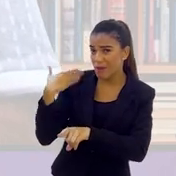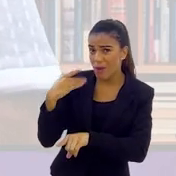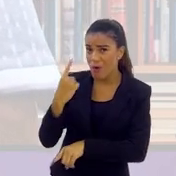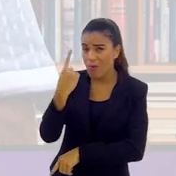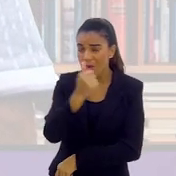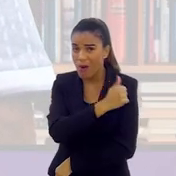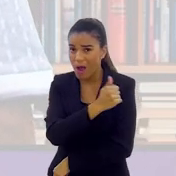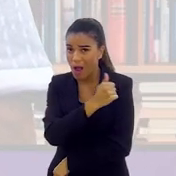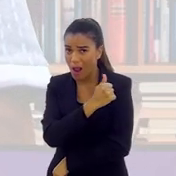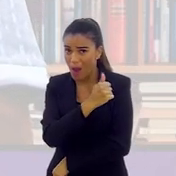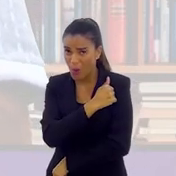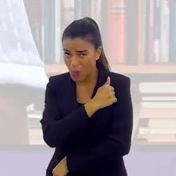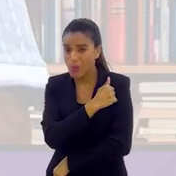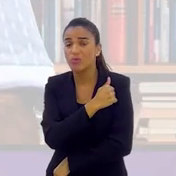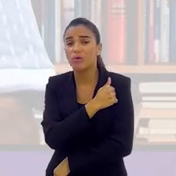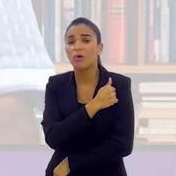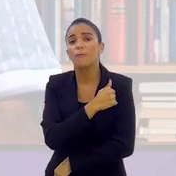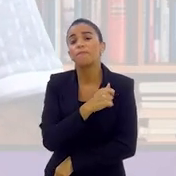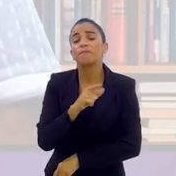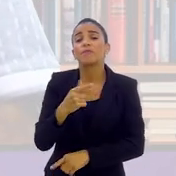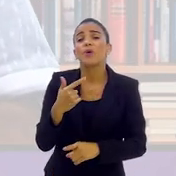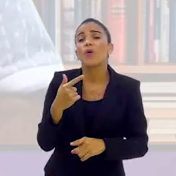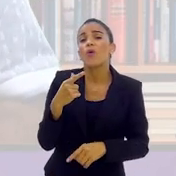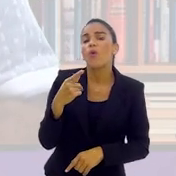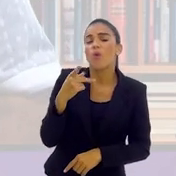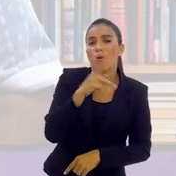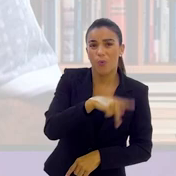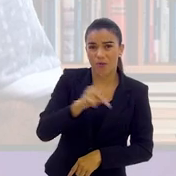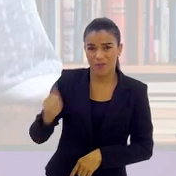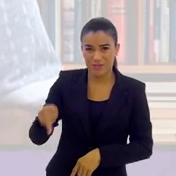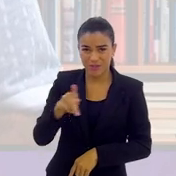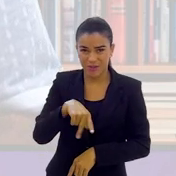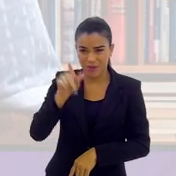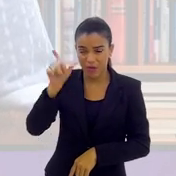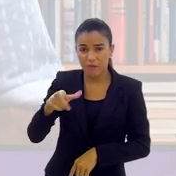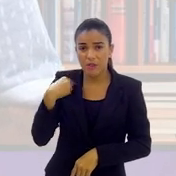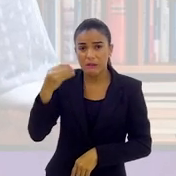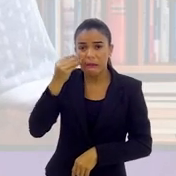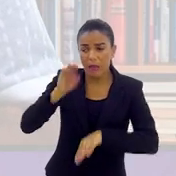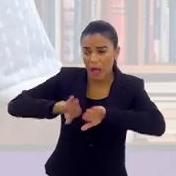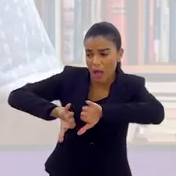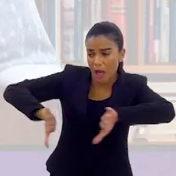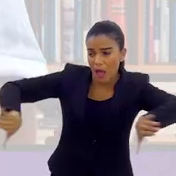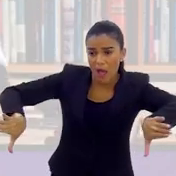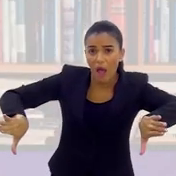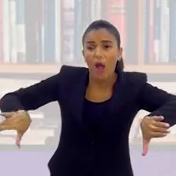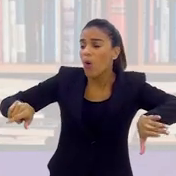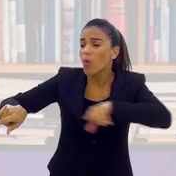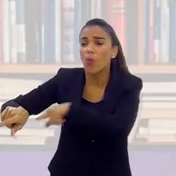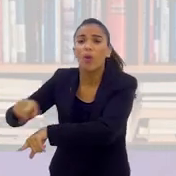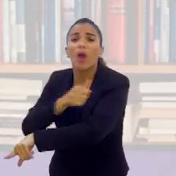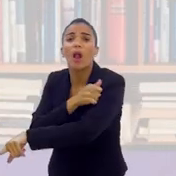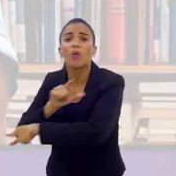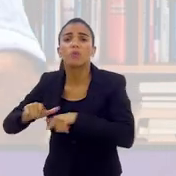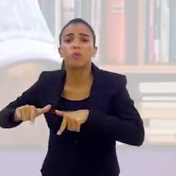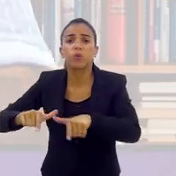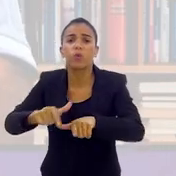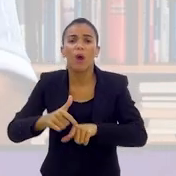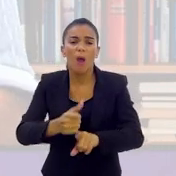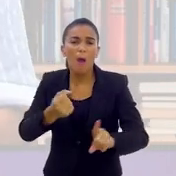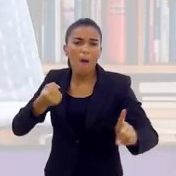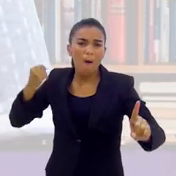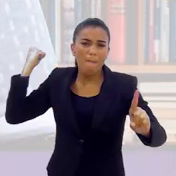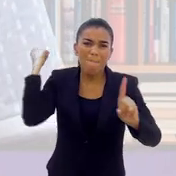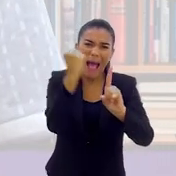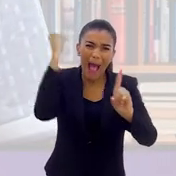Recentemente, um aluno, uma professora, foi tentar imobilizar um aluno. Esse aluno matou a professora e depois uma